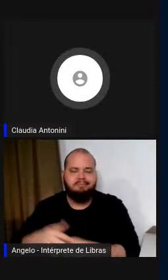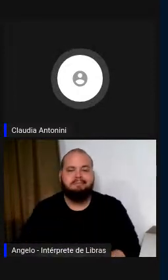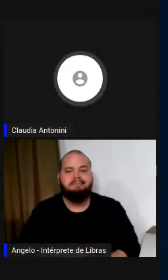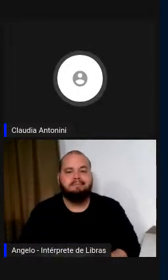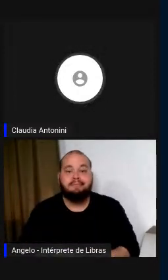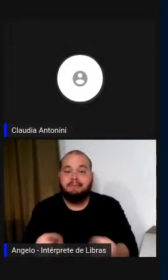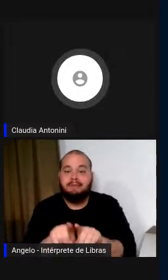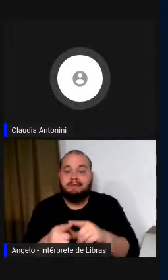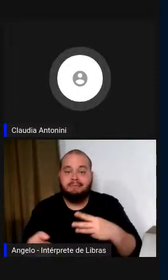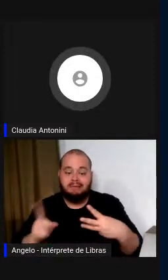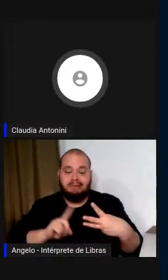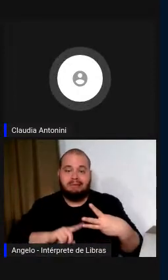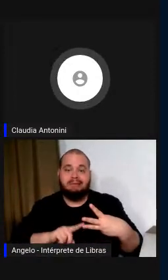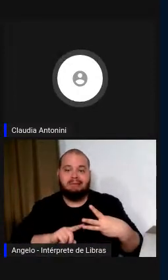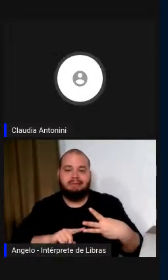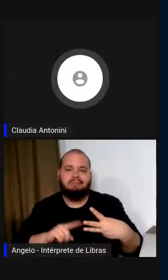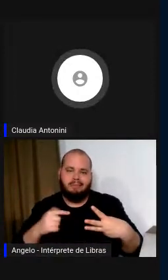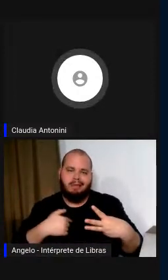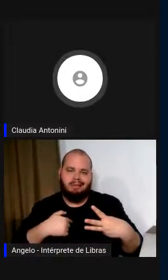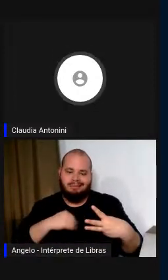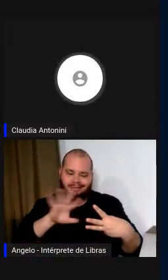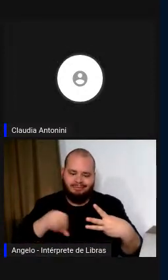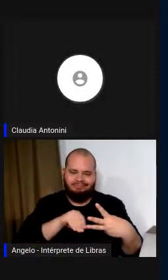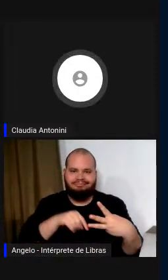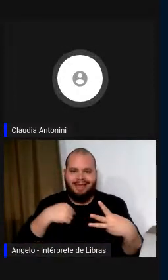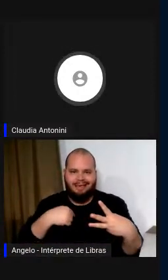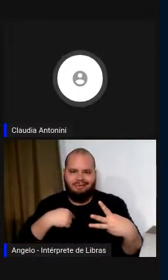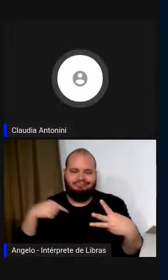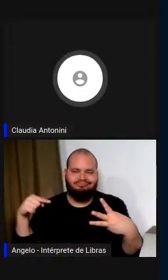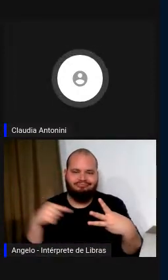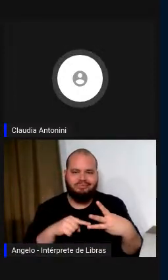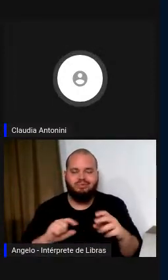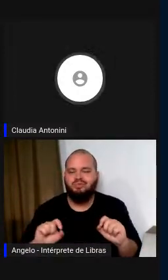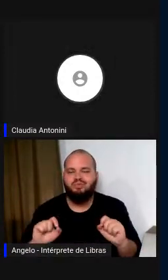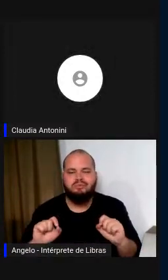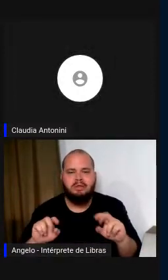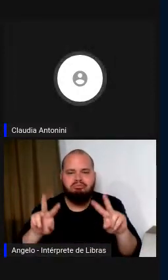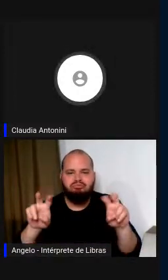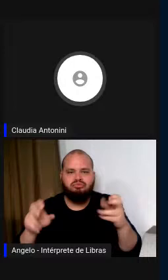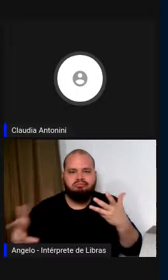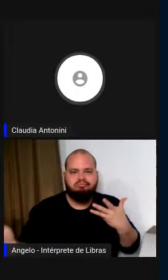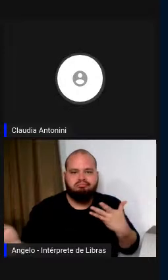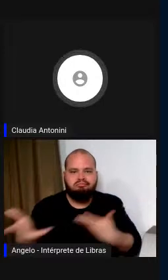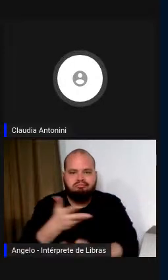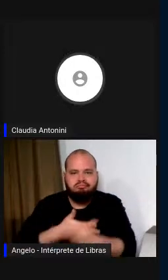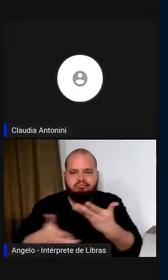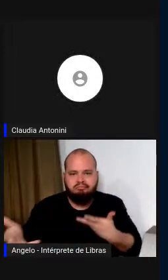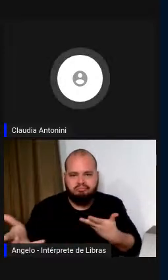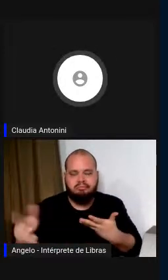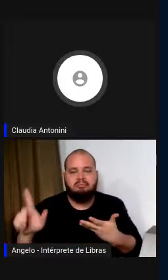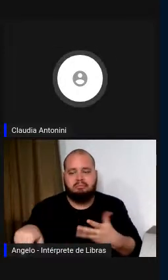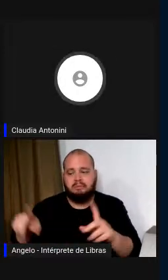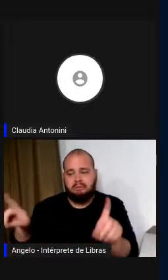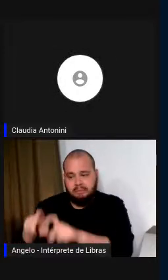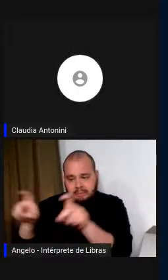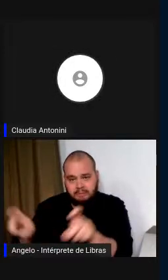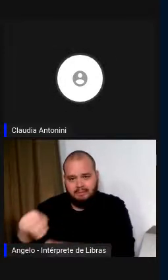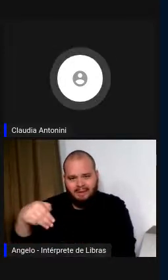que é aquele que eu me ocupo atualmente, é a integração da máquina e